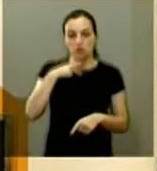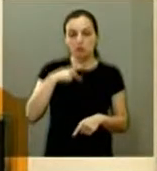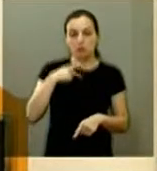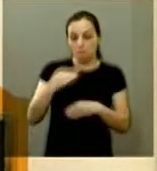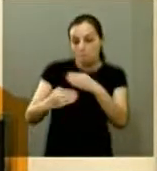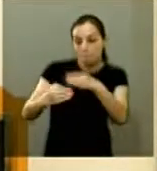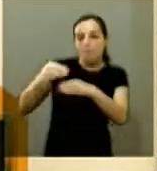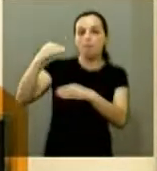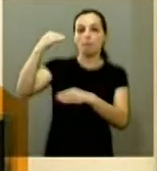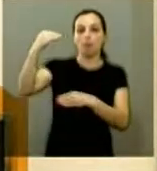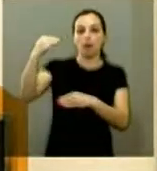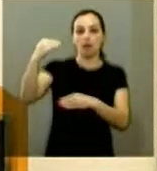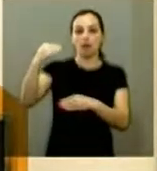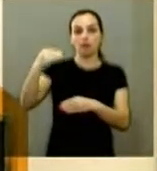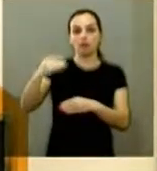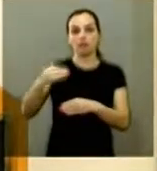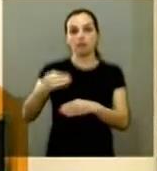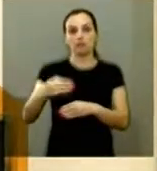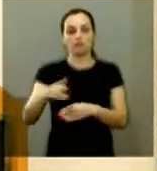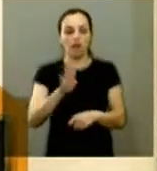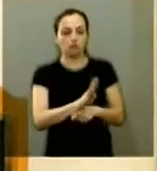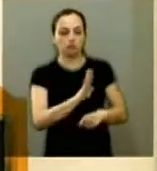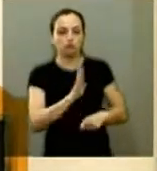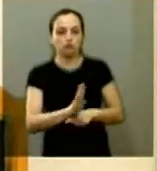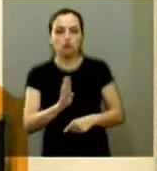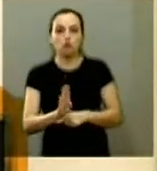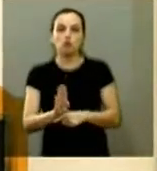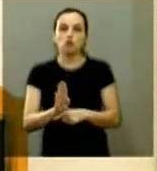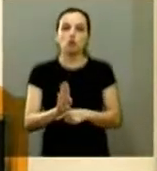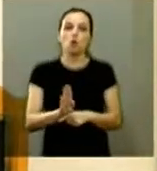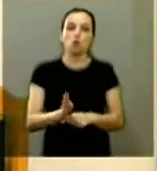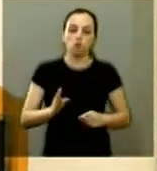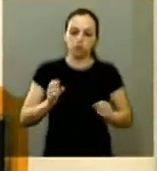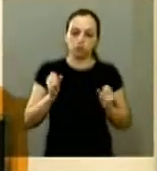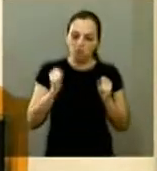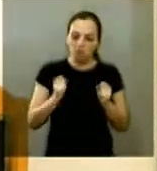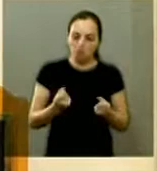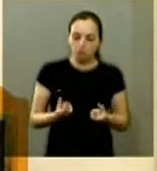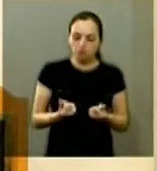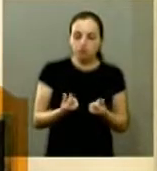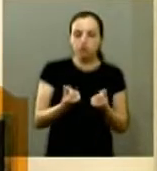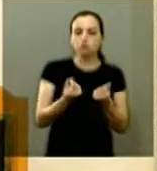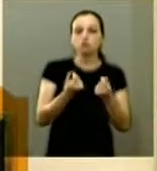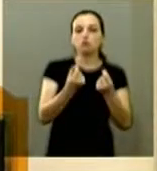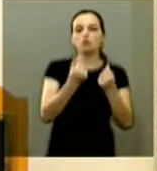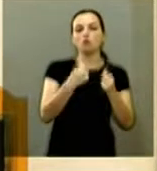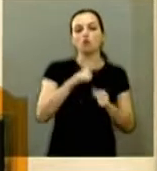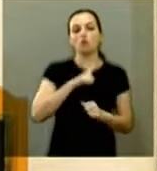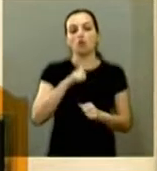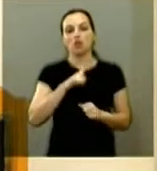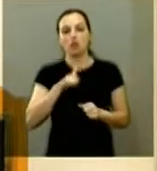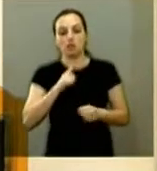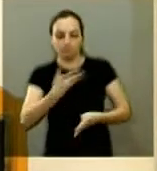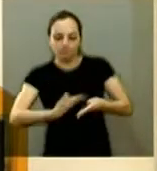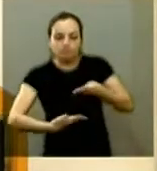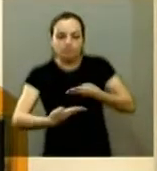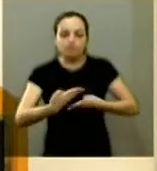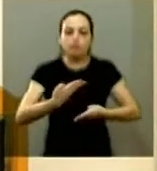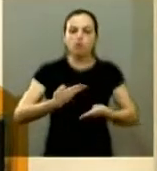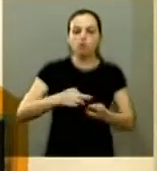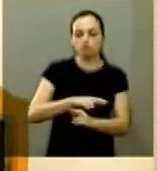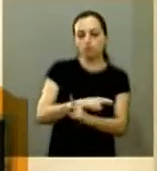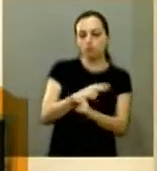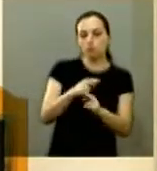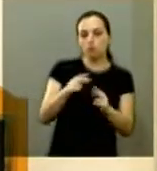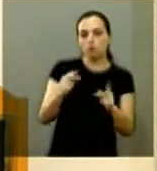que isso que é mais nocivo privilegia ainda os grandes poderes econômicos que estabelecem uma relação desigual